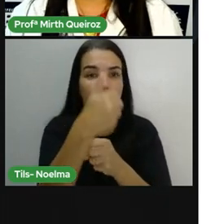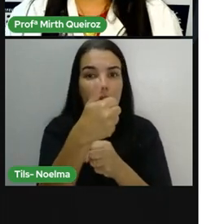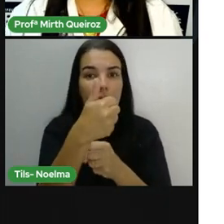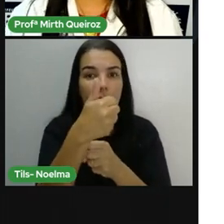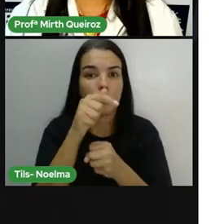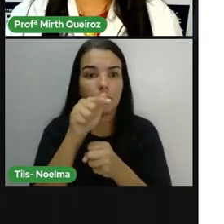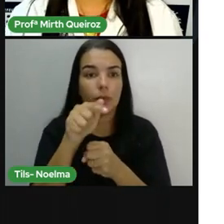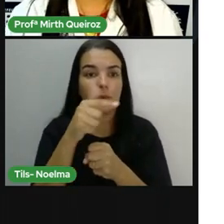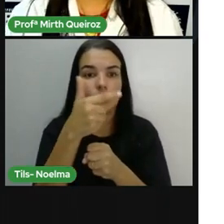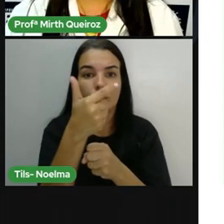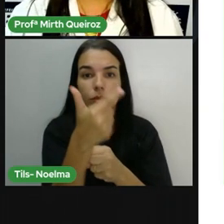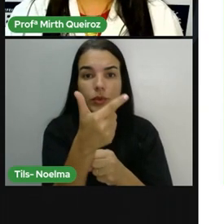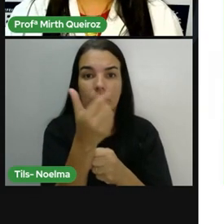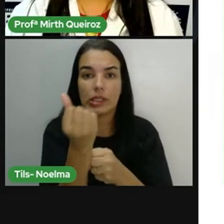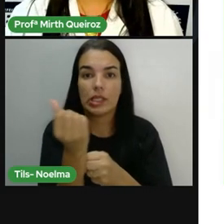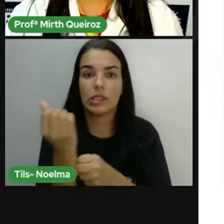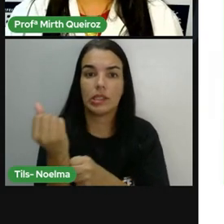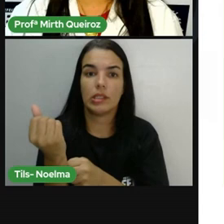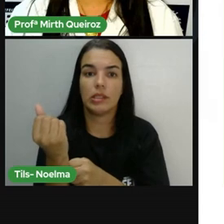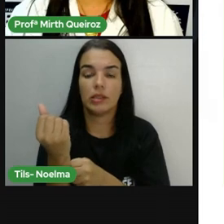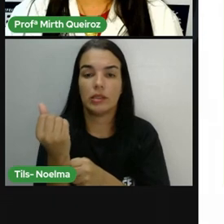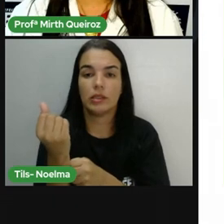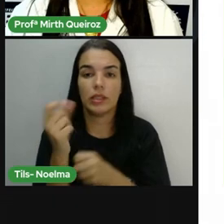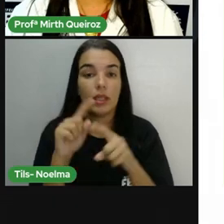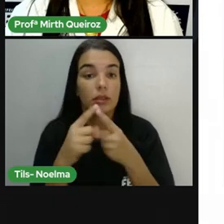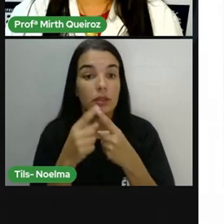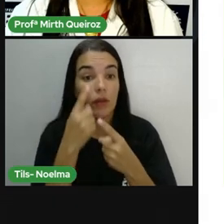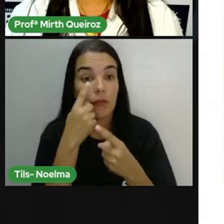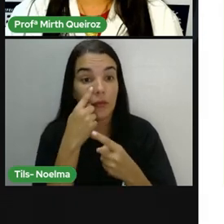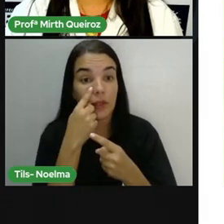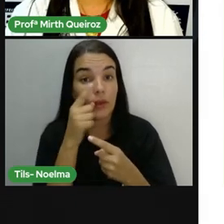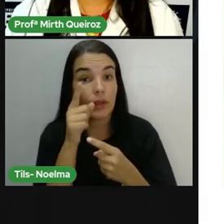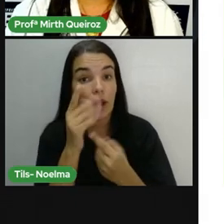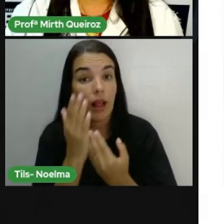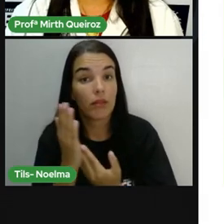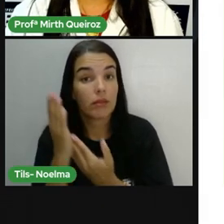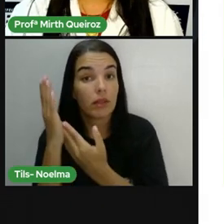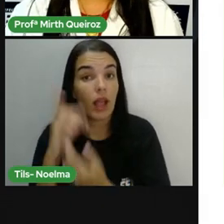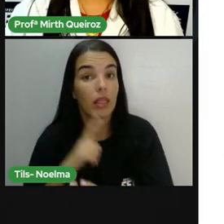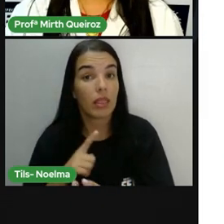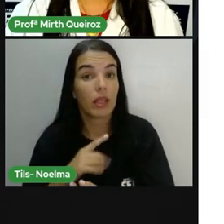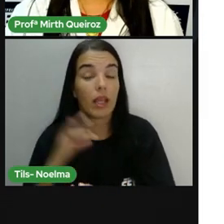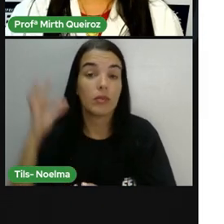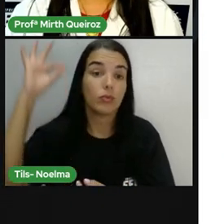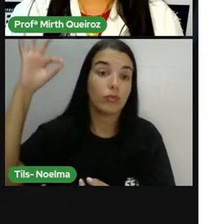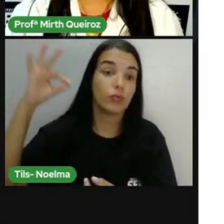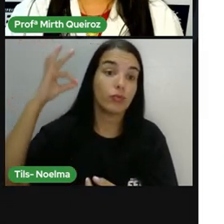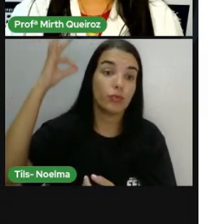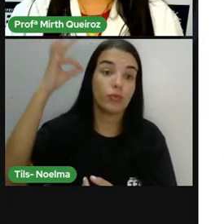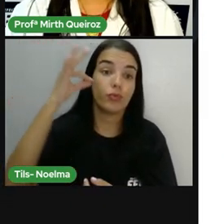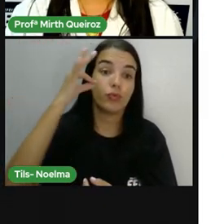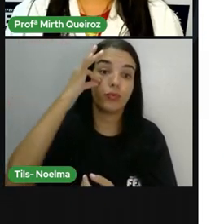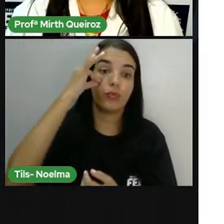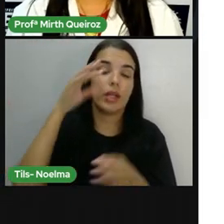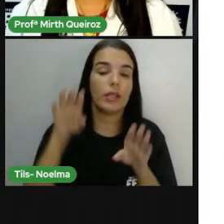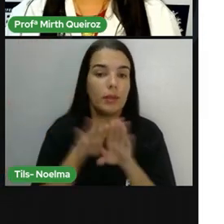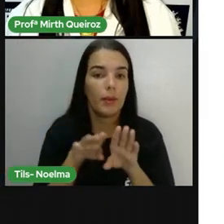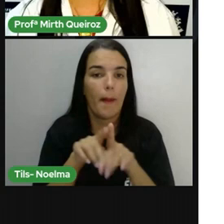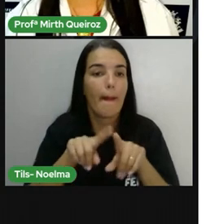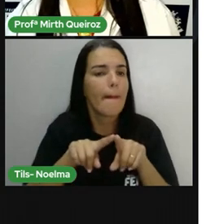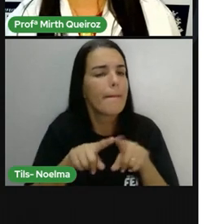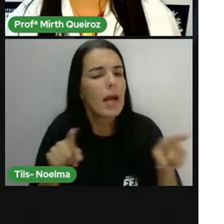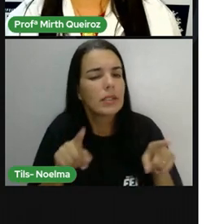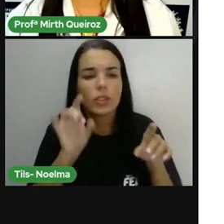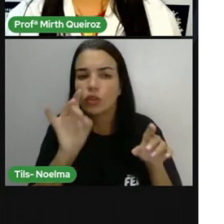os que a gente colocou na tabela. Mas lá na informação fala das abelhas também, 221 abelhas. Só que, nesse momento, nós só vamos